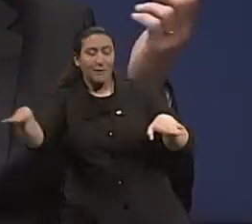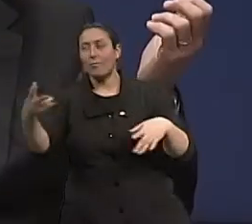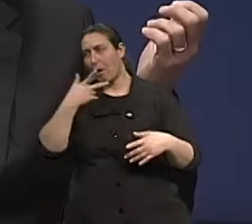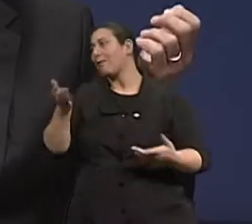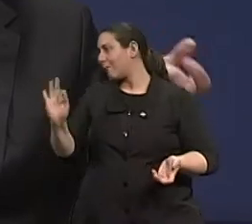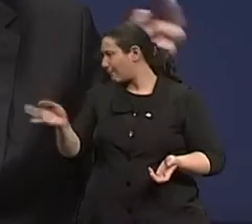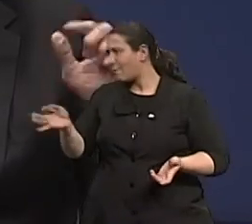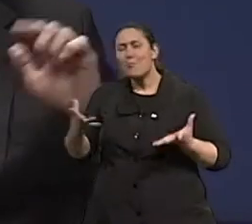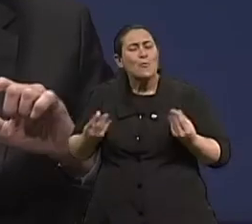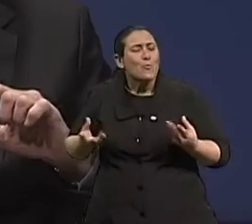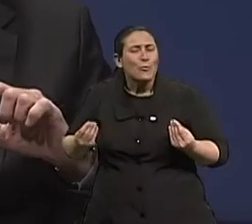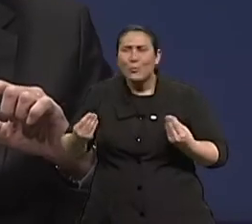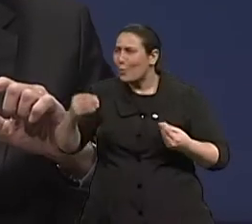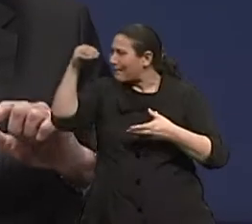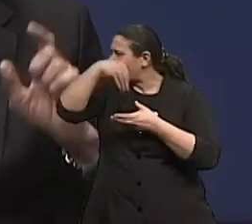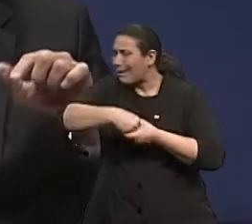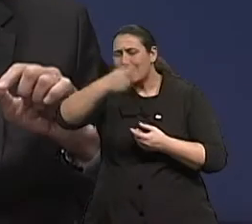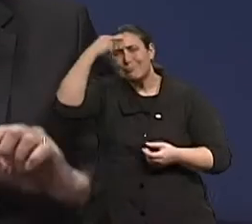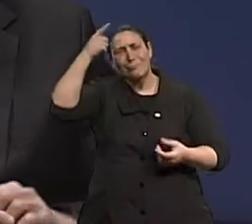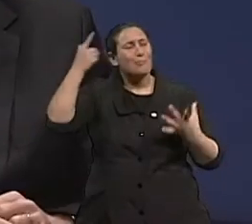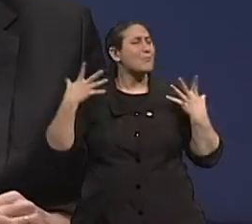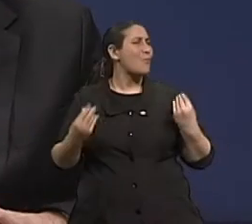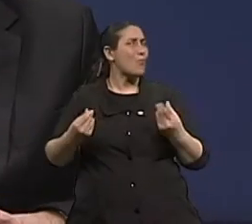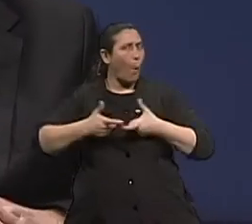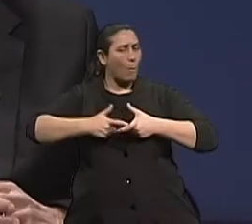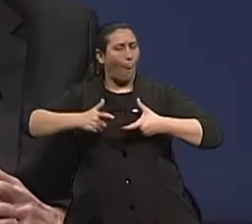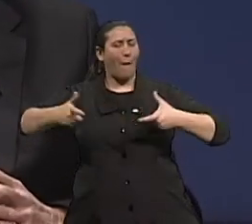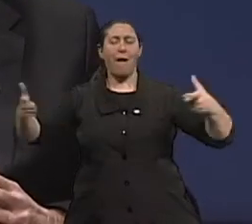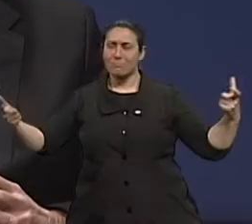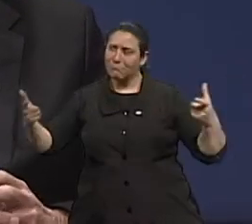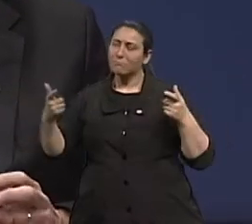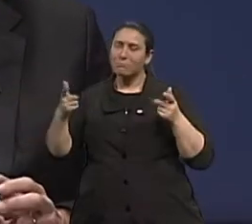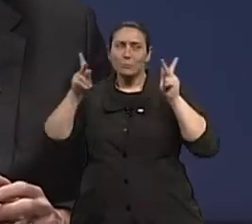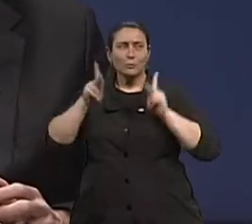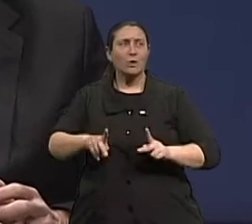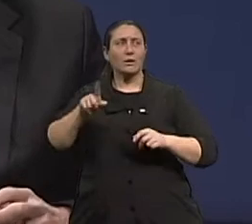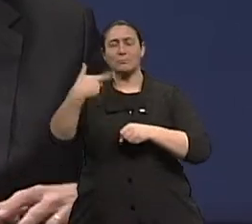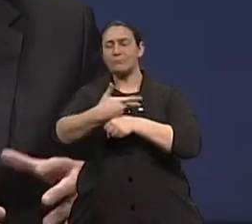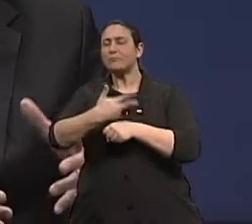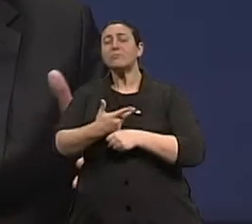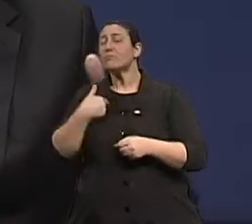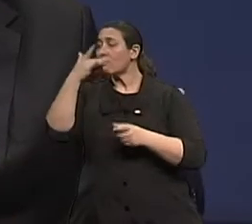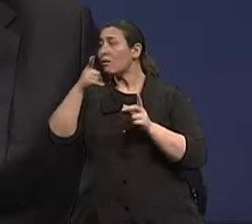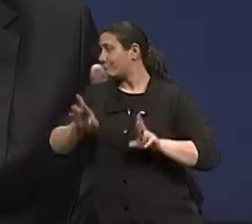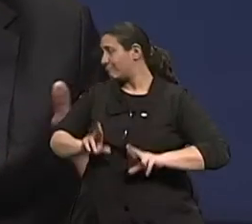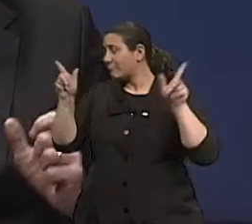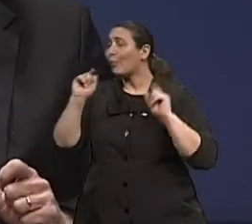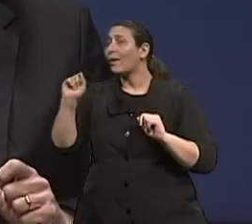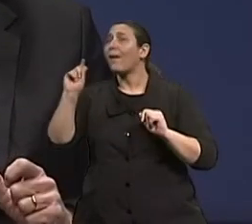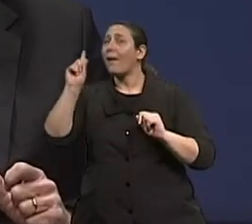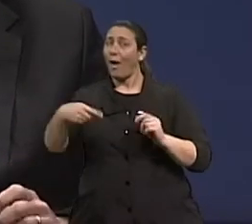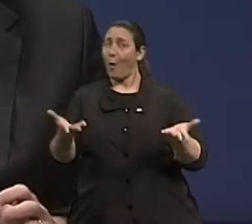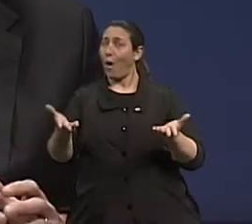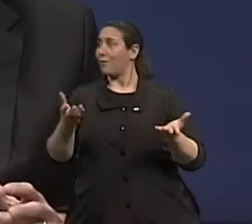temos muitos idosos já, mas na graduação... Na graduação também. Também está começando. Exatamente. Eu acho que essa é a grande diferença desse idoso moderno.